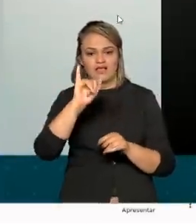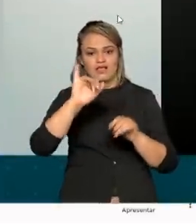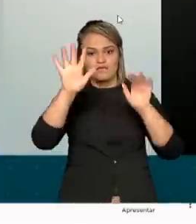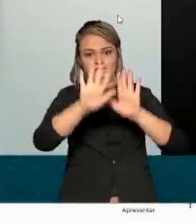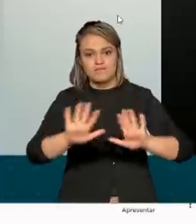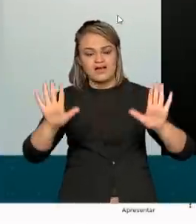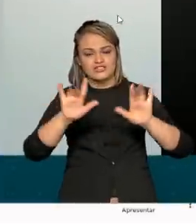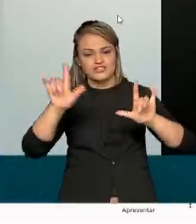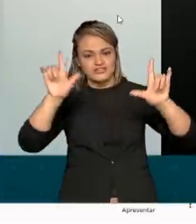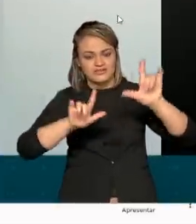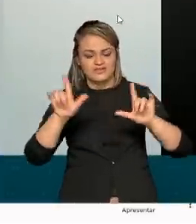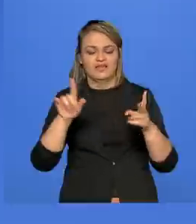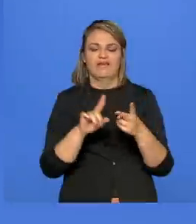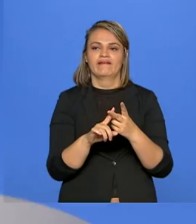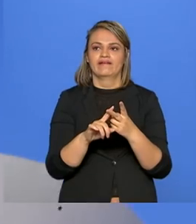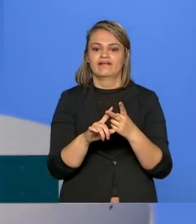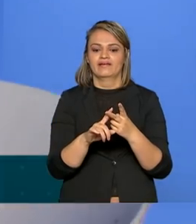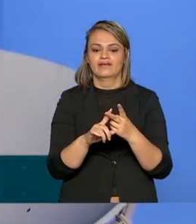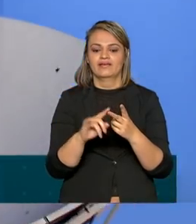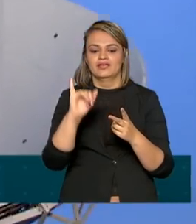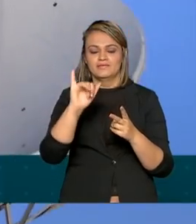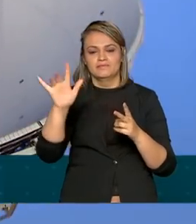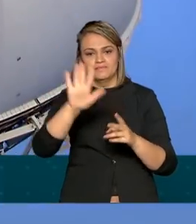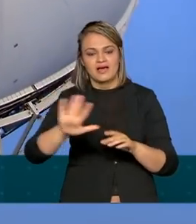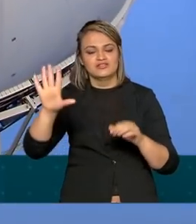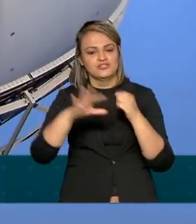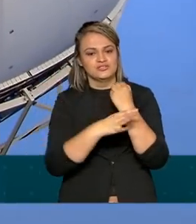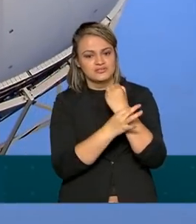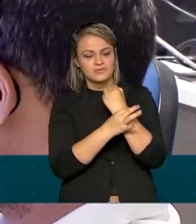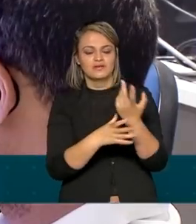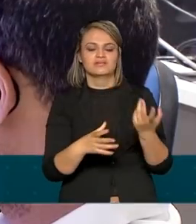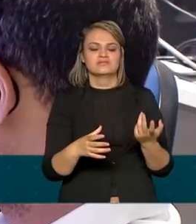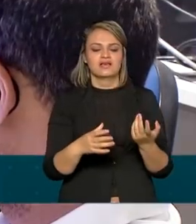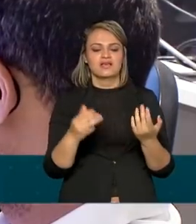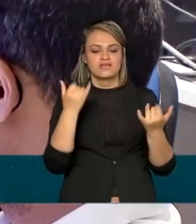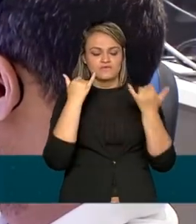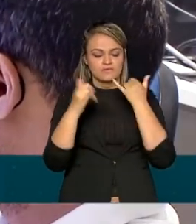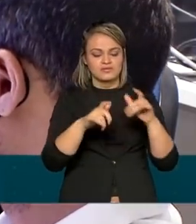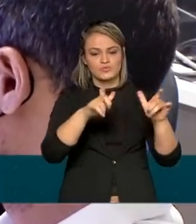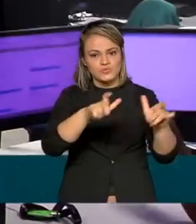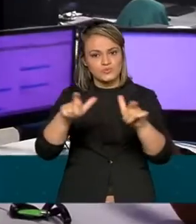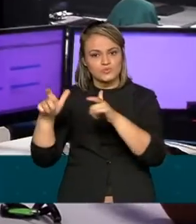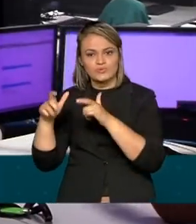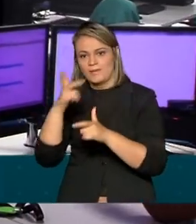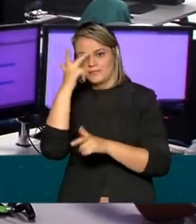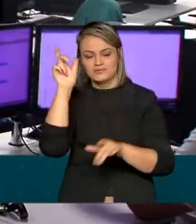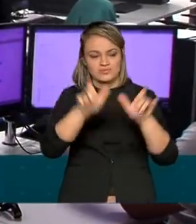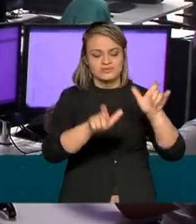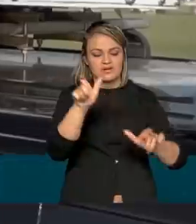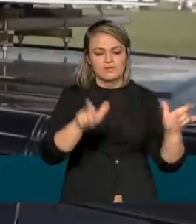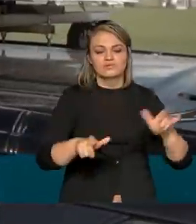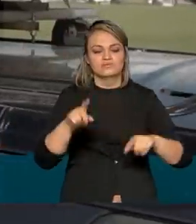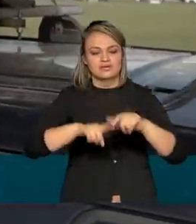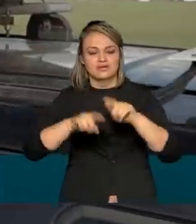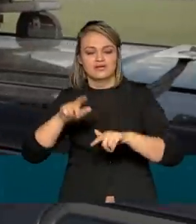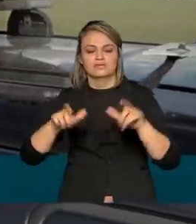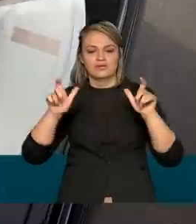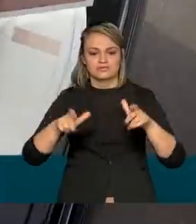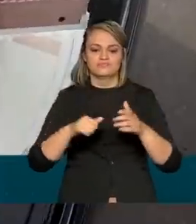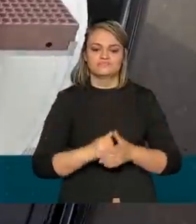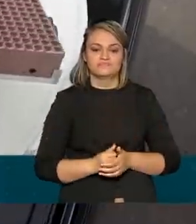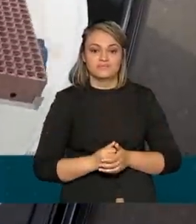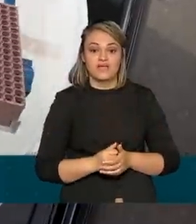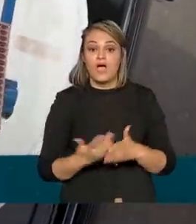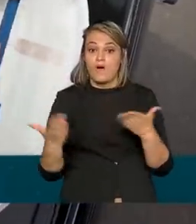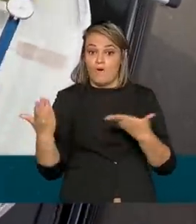trafegados imagens de segurança, trafegados informações de localização, de pessoas, de equipamentos. Hoje, o Brasil